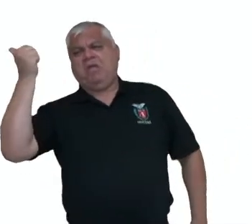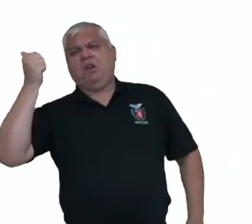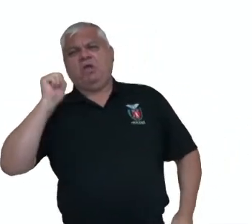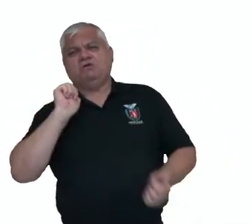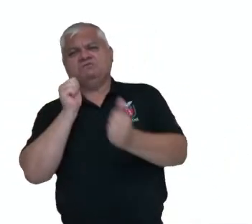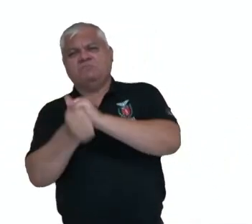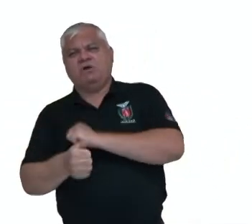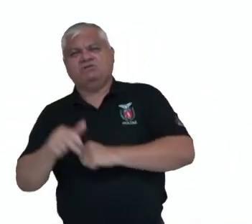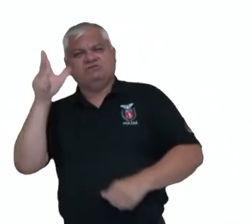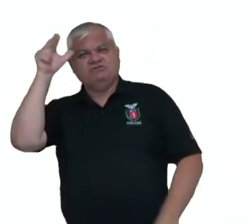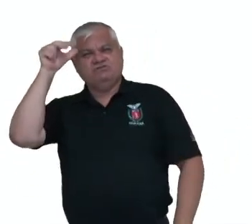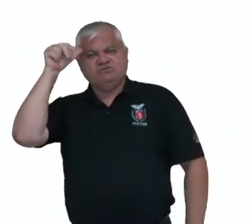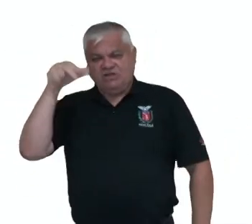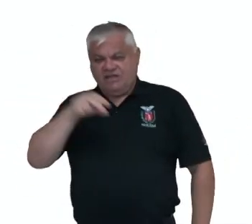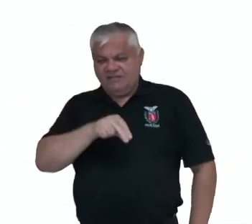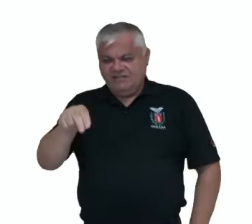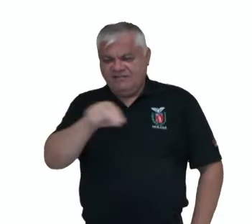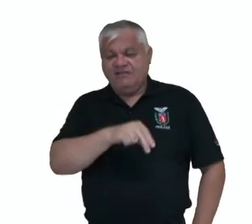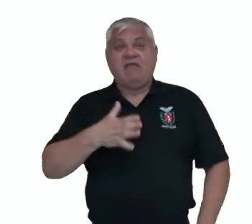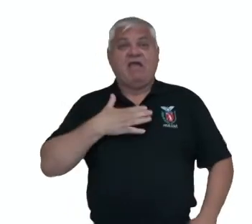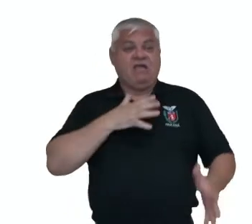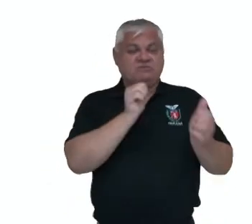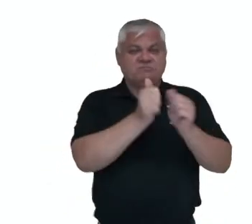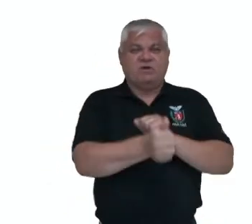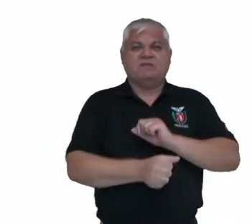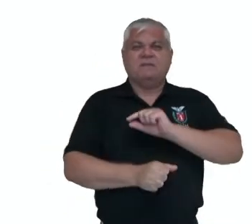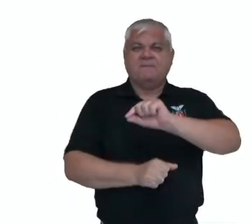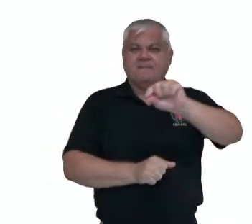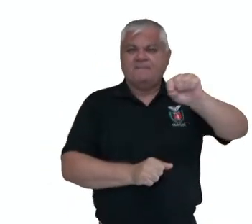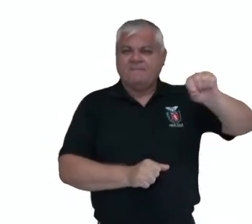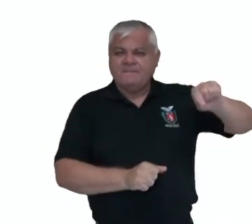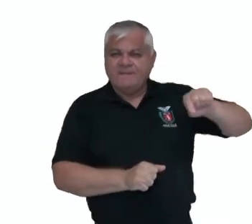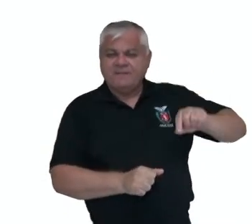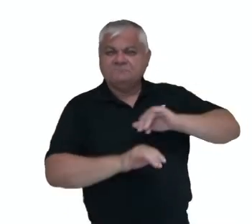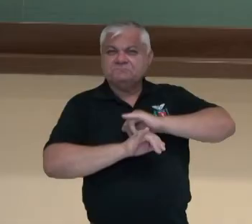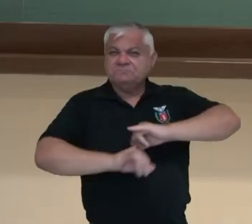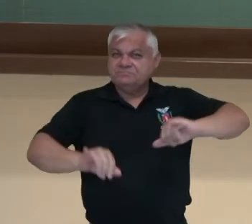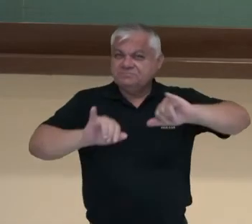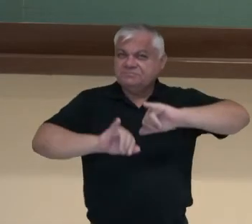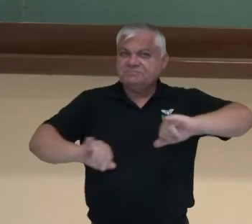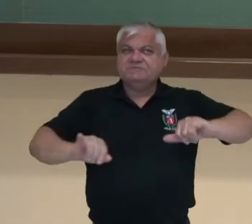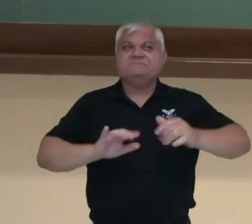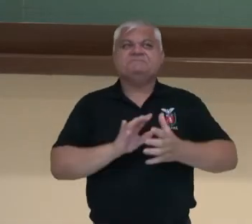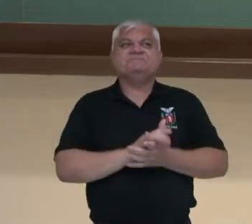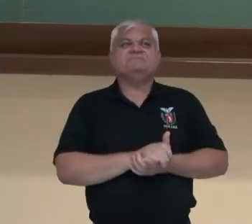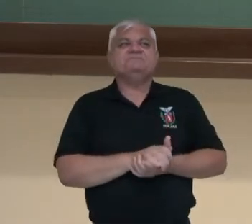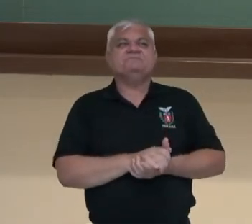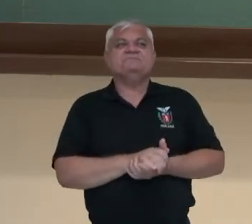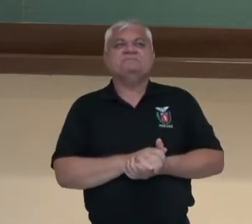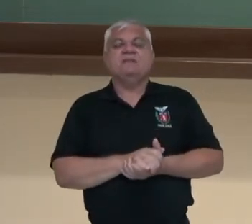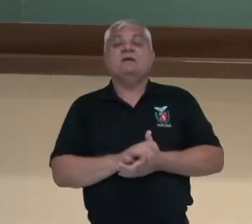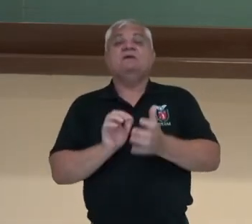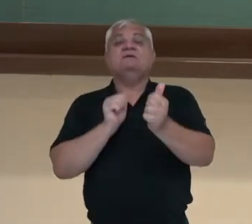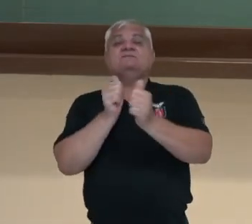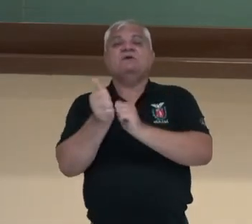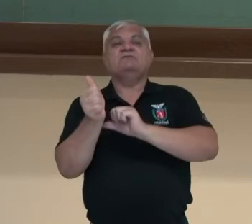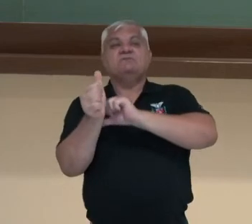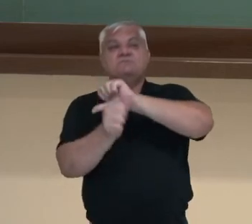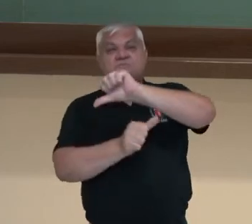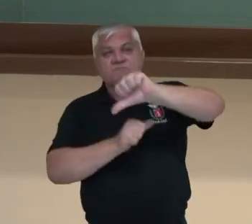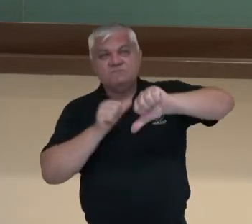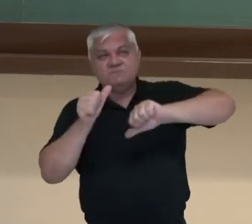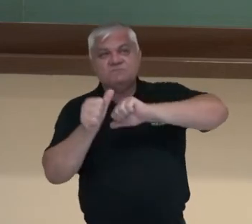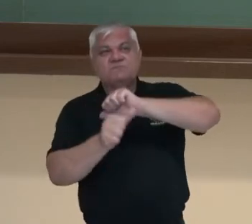esporte xadrez, que eu sou melhor em outro esporte. Então, eles divulgavam esse tipo de informação, né? Então, o esporte nos mostrou uma extensão